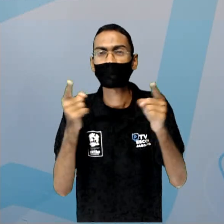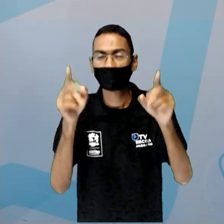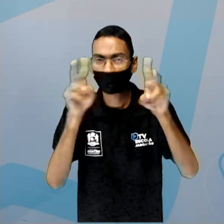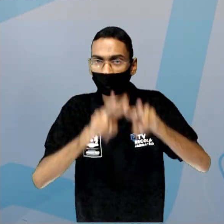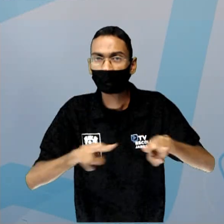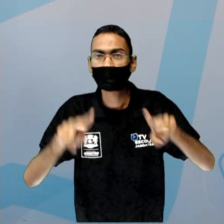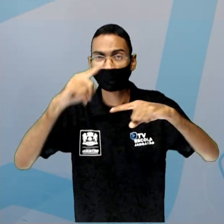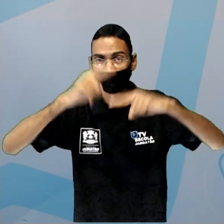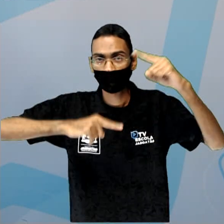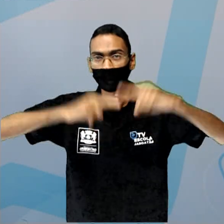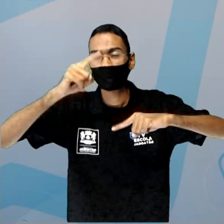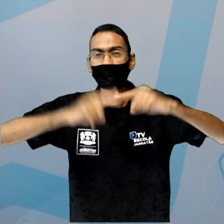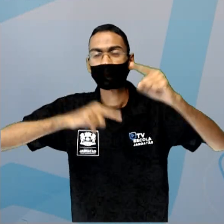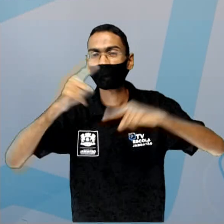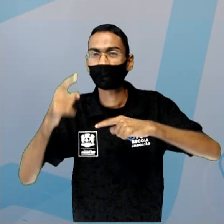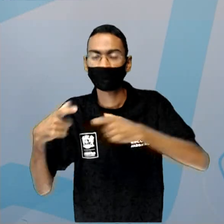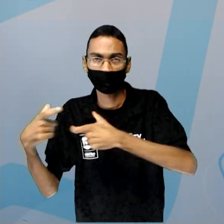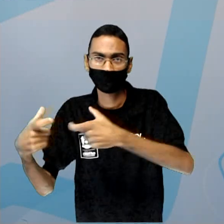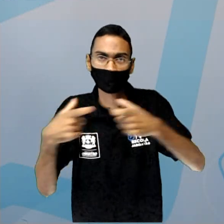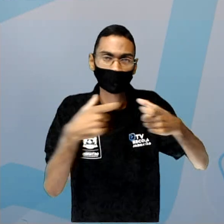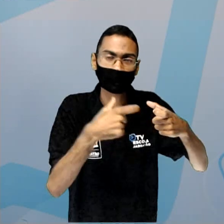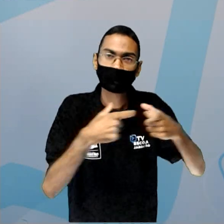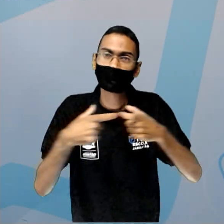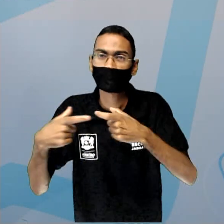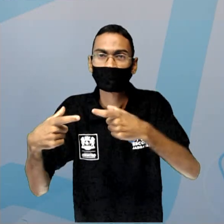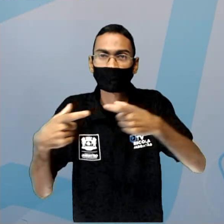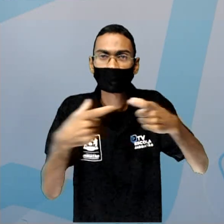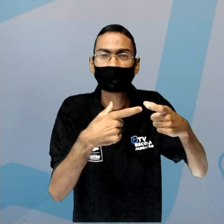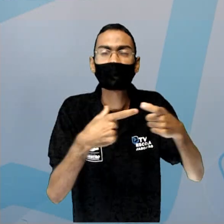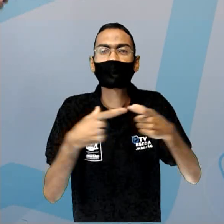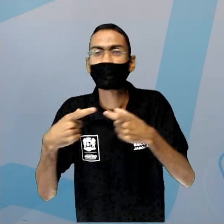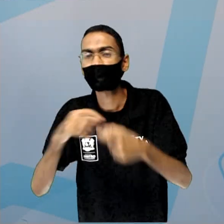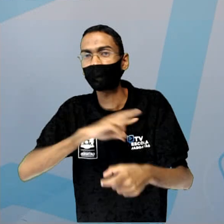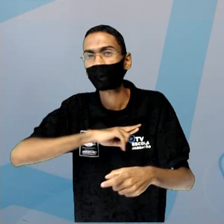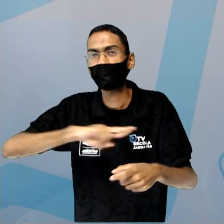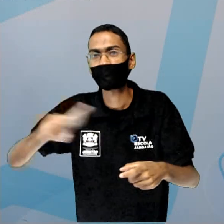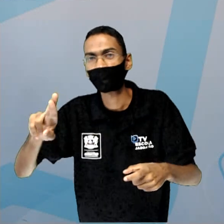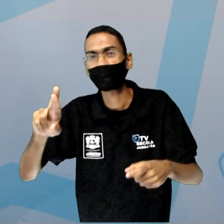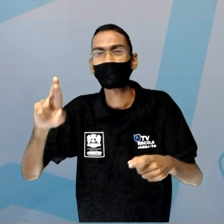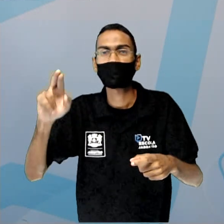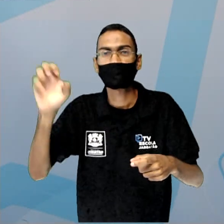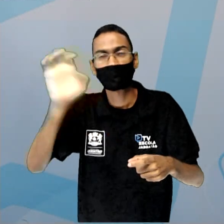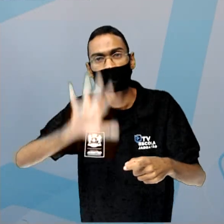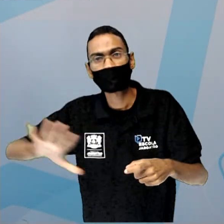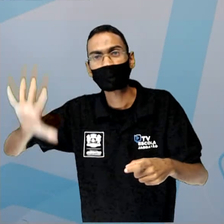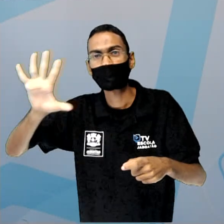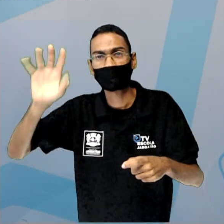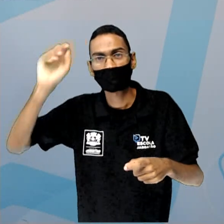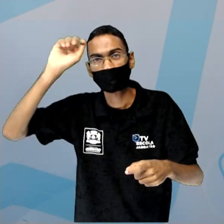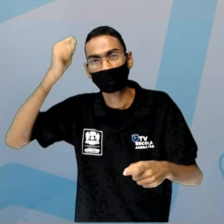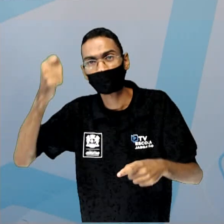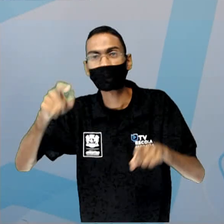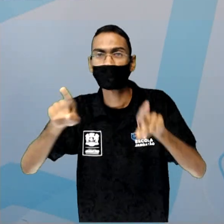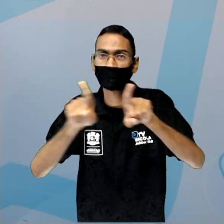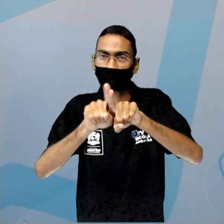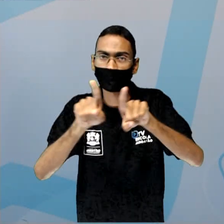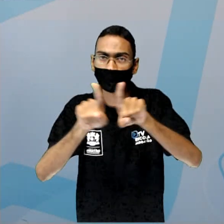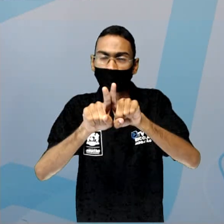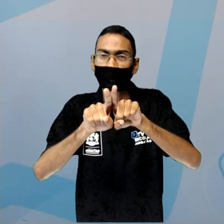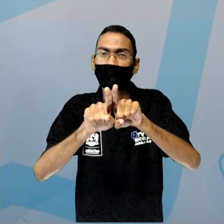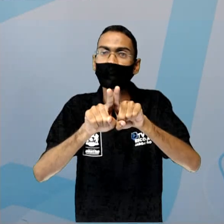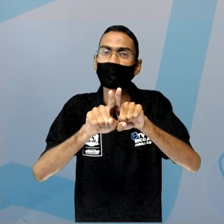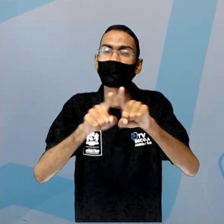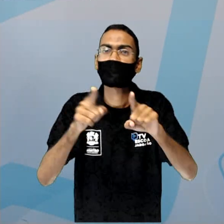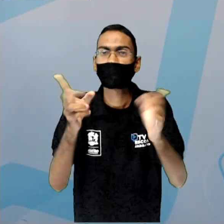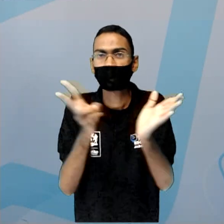Por várias igrejas, por várias religiões, seja elas europeia, africana, indiana,